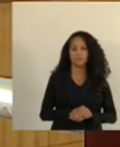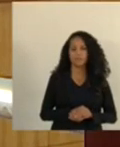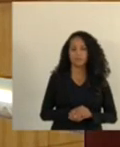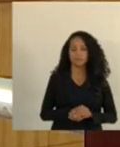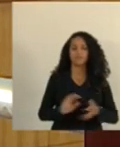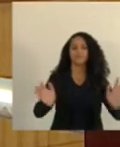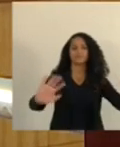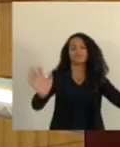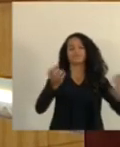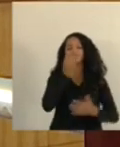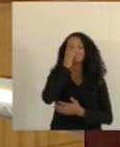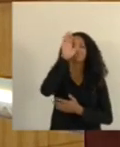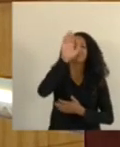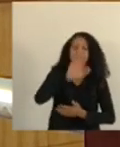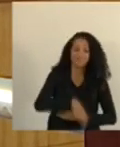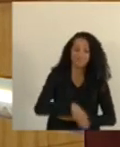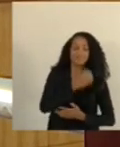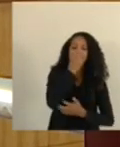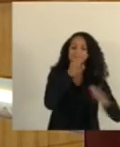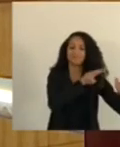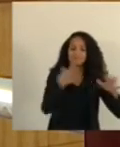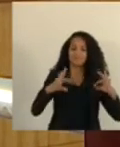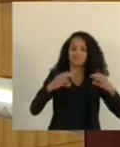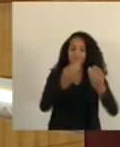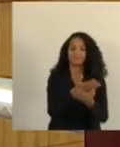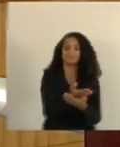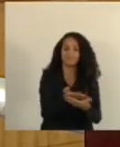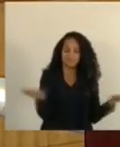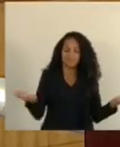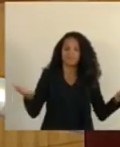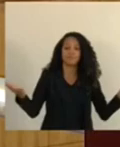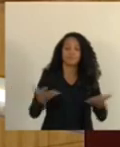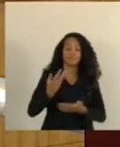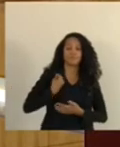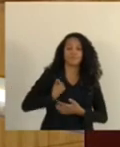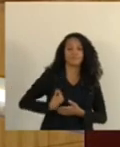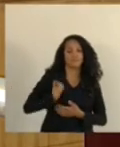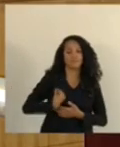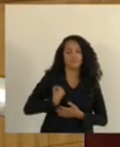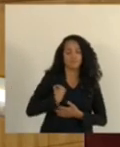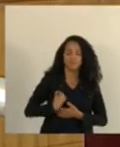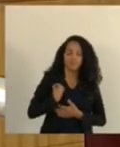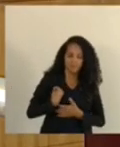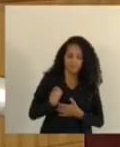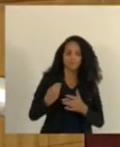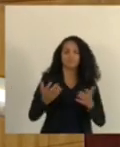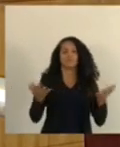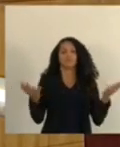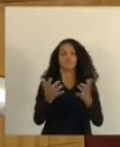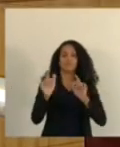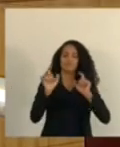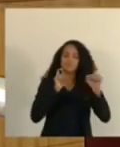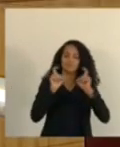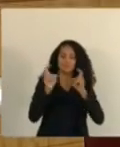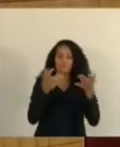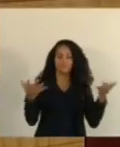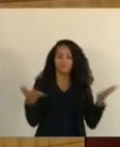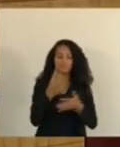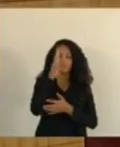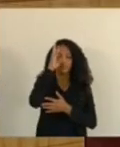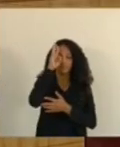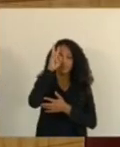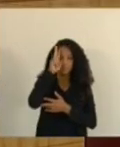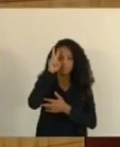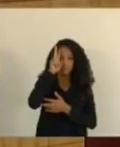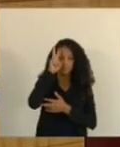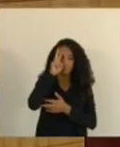Olá, boa tarde, boa semana para você. Estamos ao vivo para a transmissão da sessão ordinária desta segunda-feira.